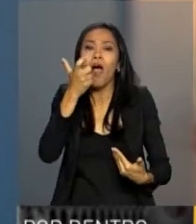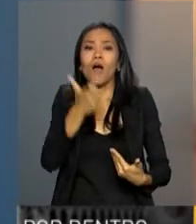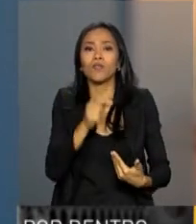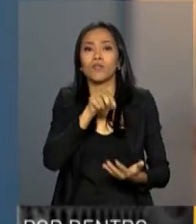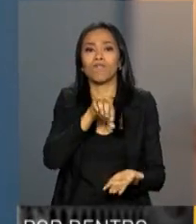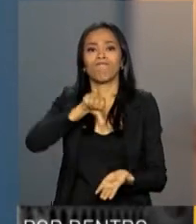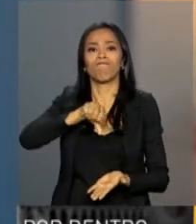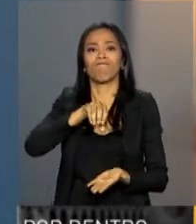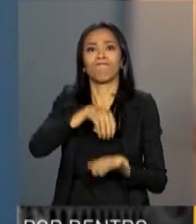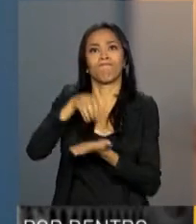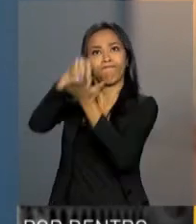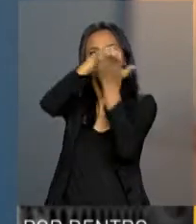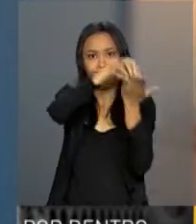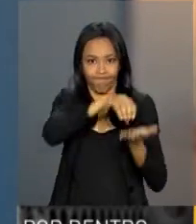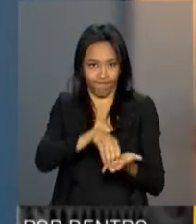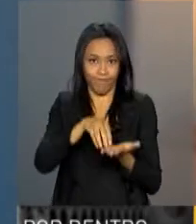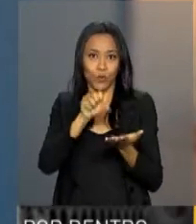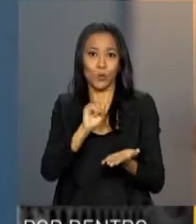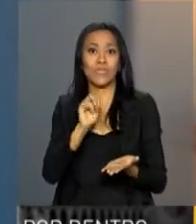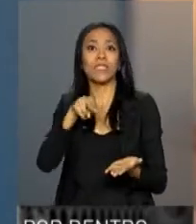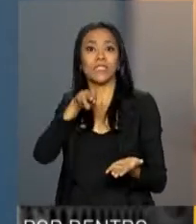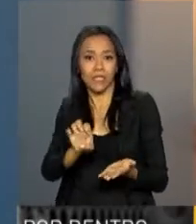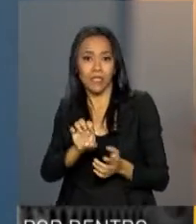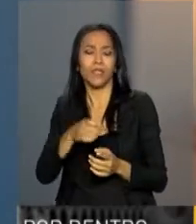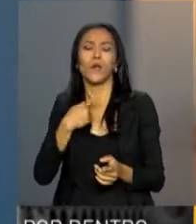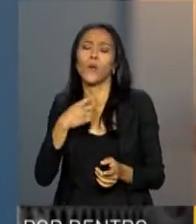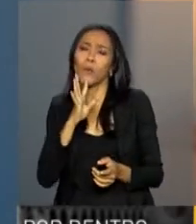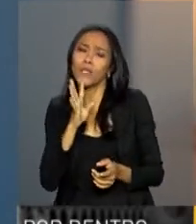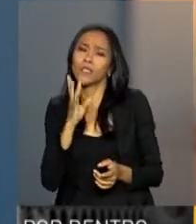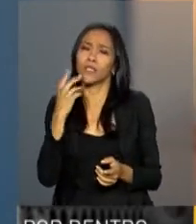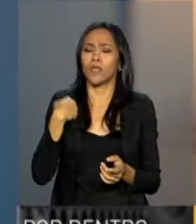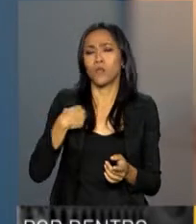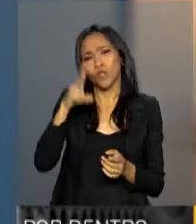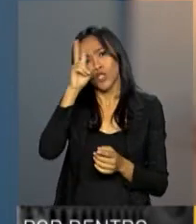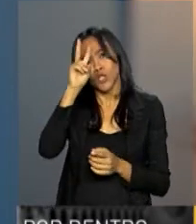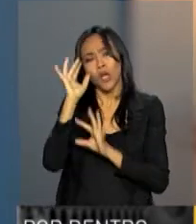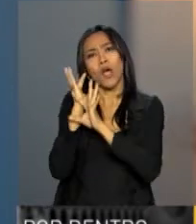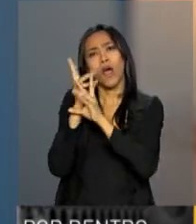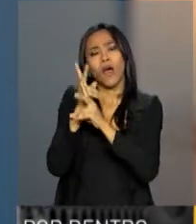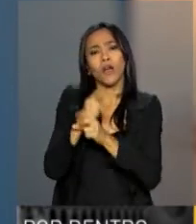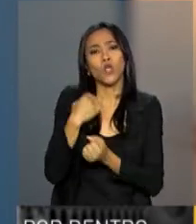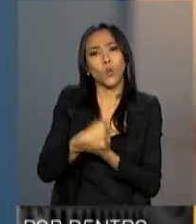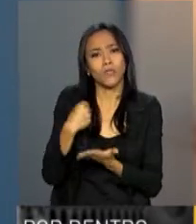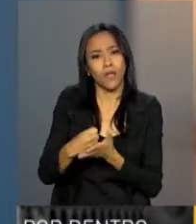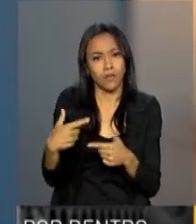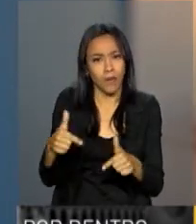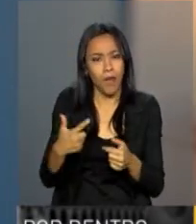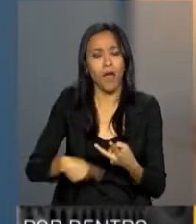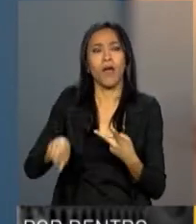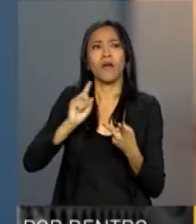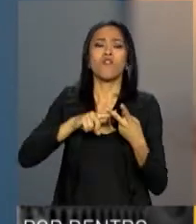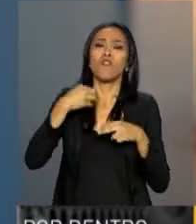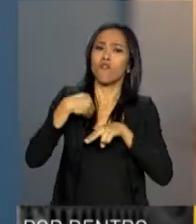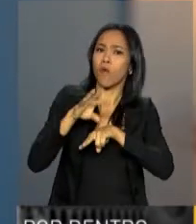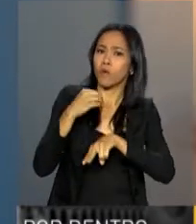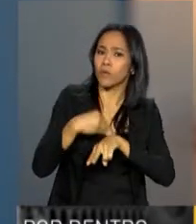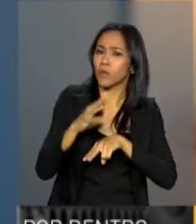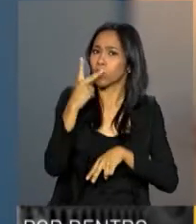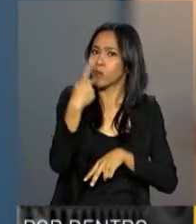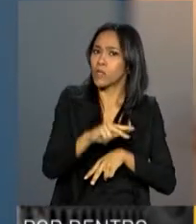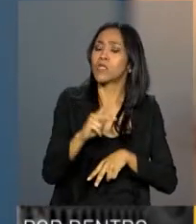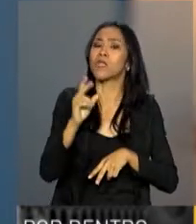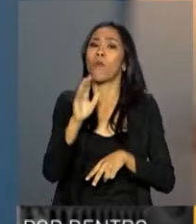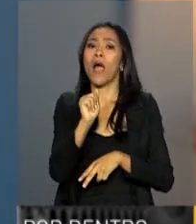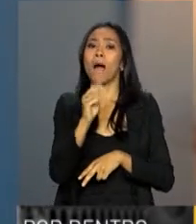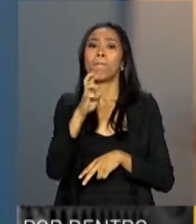nossas agências. Desde conhecer o seu histórico dos seus contratos de trabalho, informações a respeito do seu abono